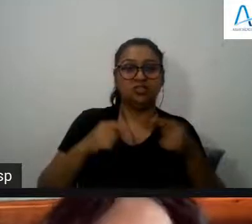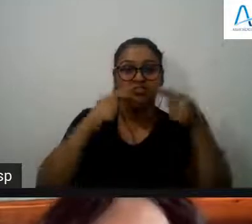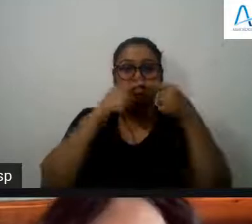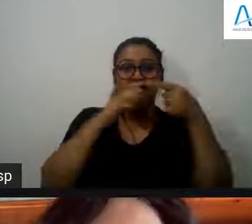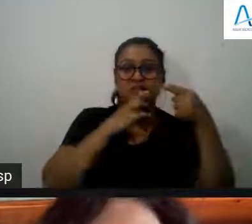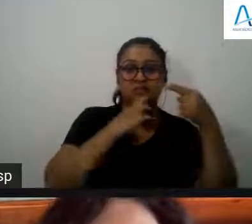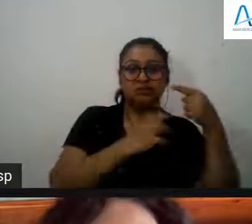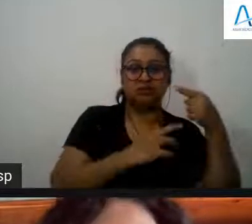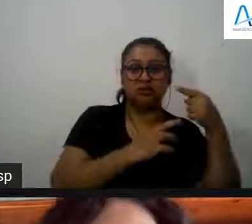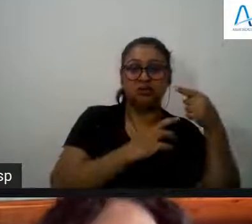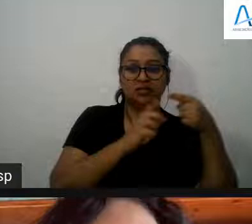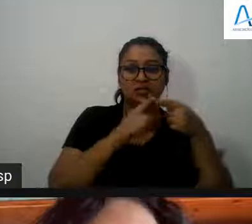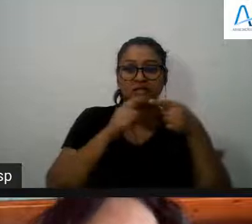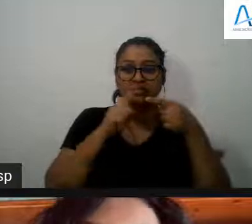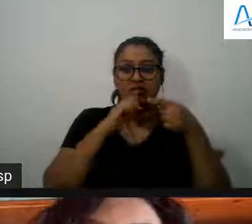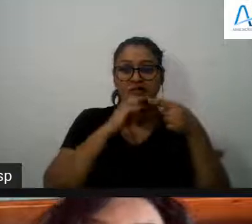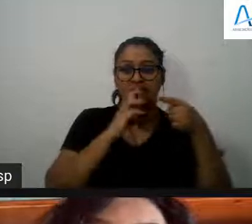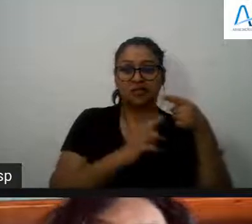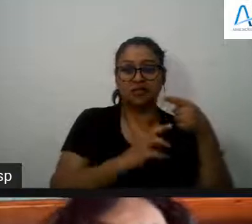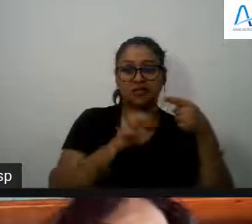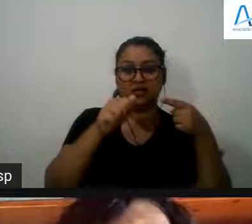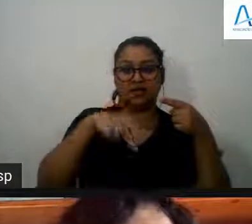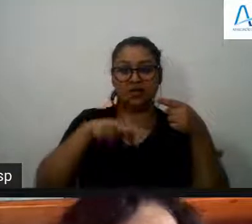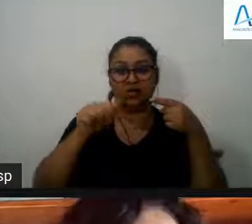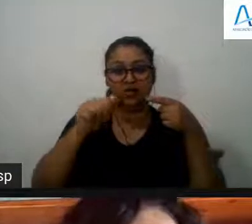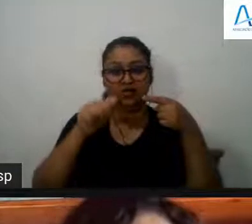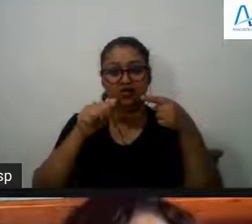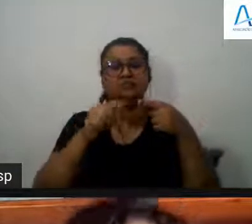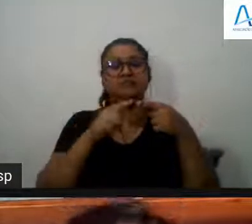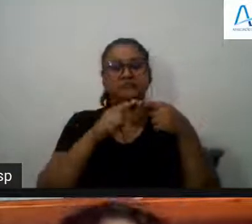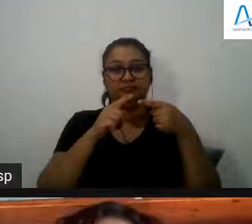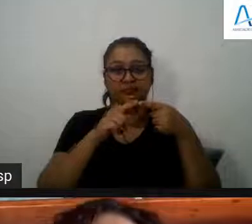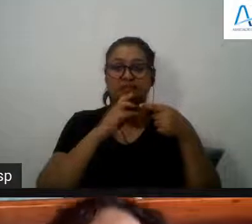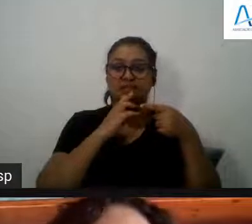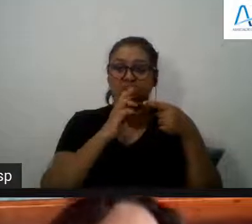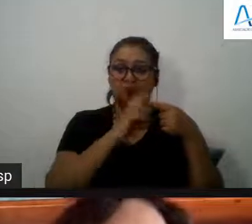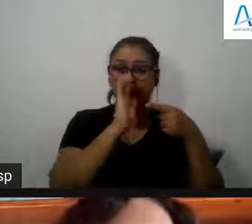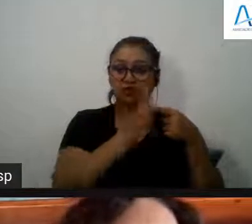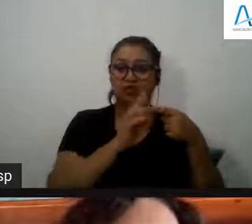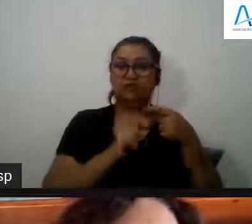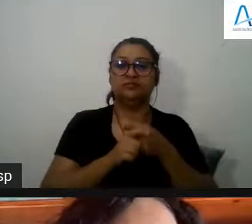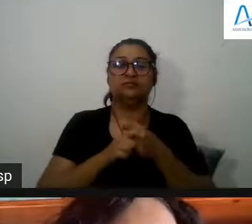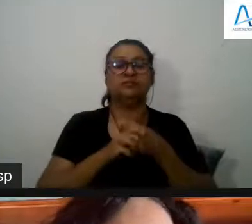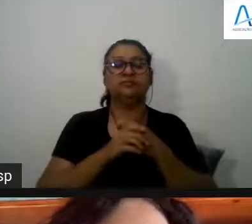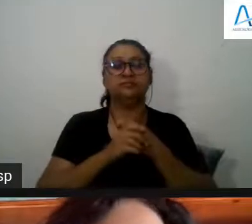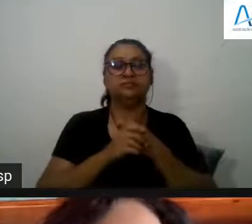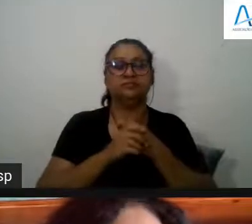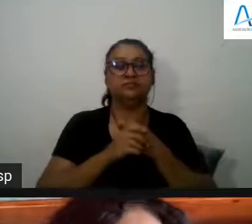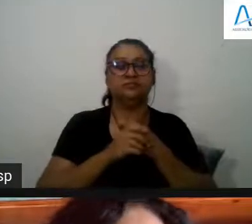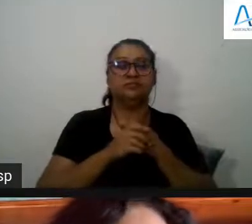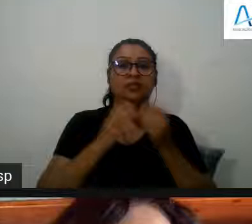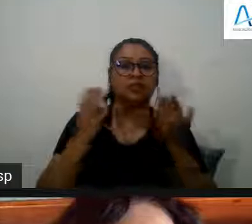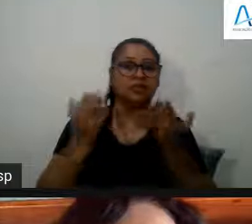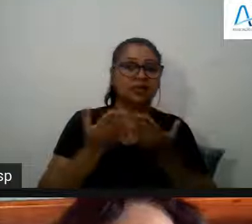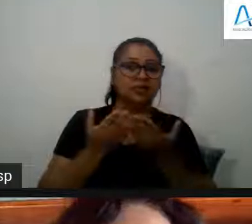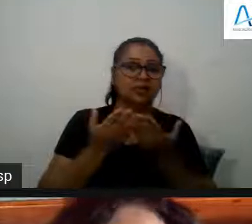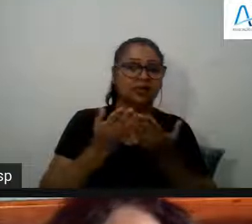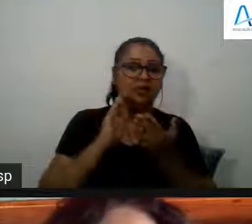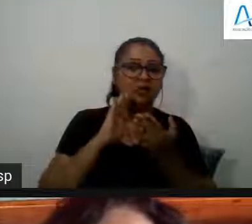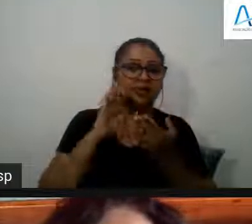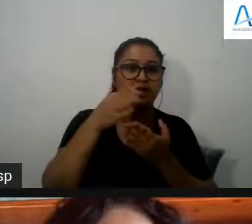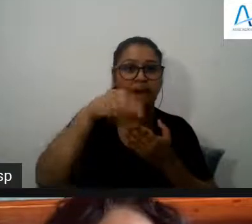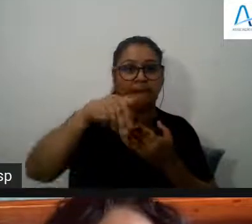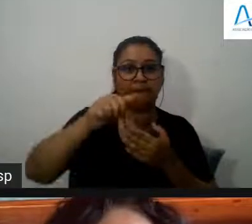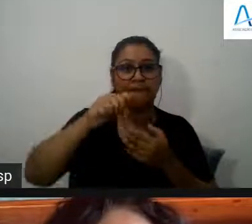da Ana da Ana Carolina Marconato eu vou fazer então a pergunta que foi feita direcionada a